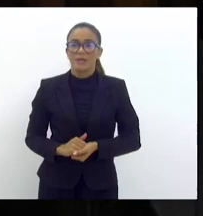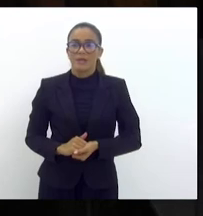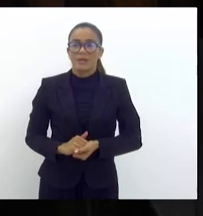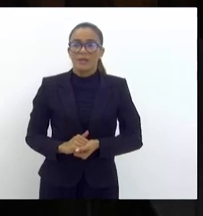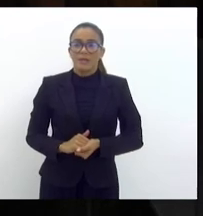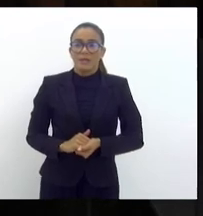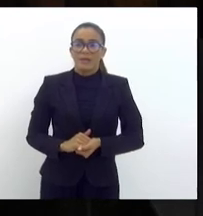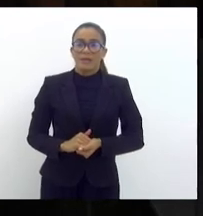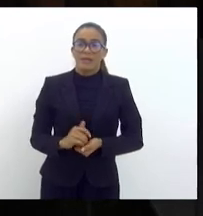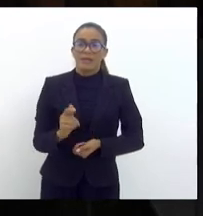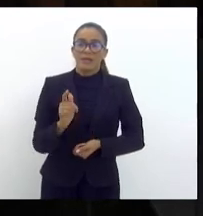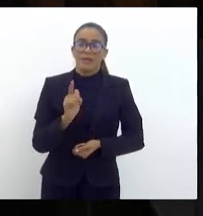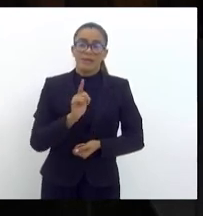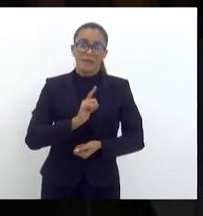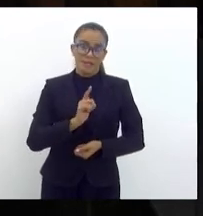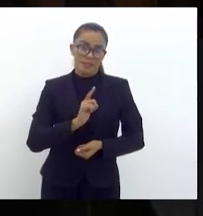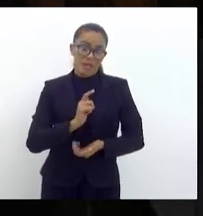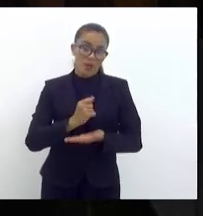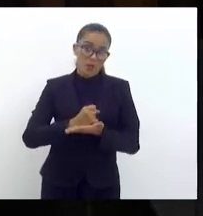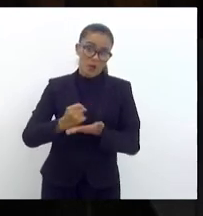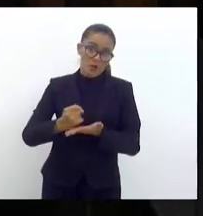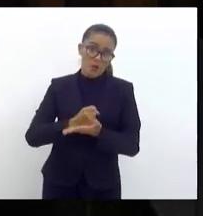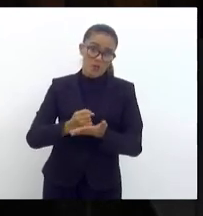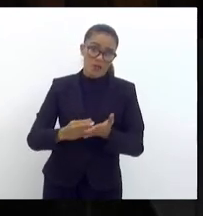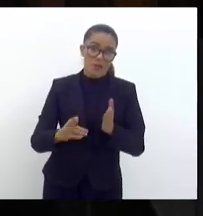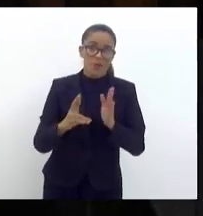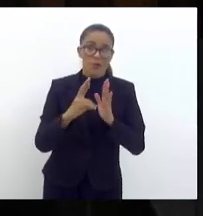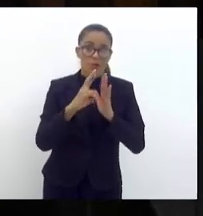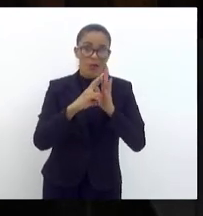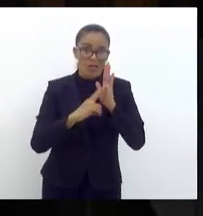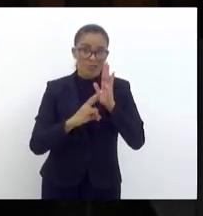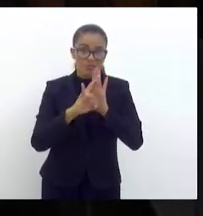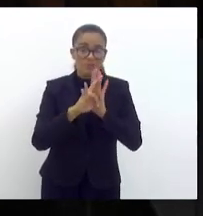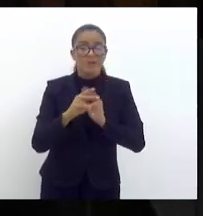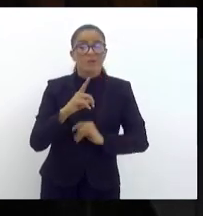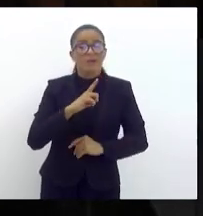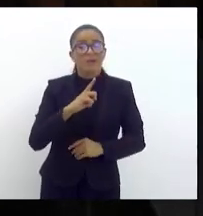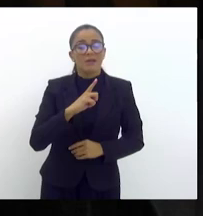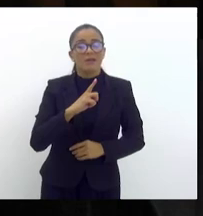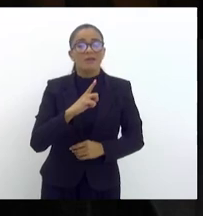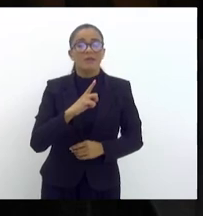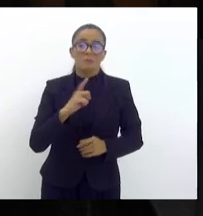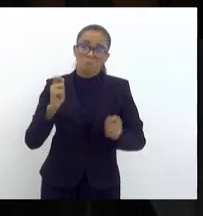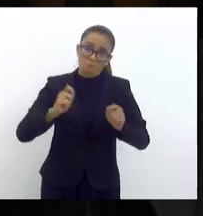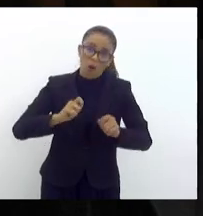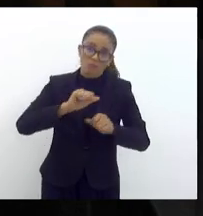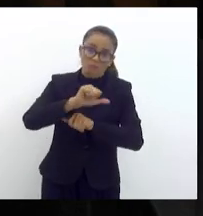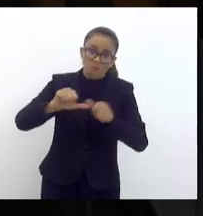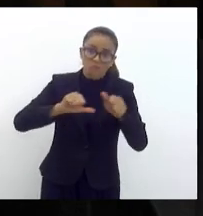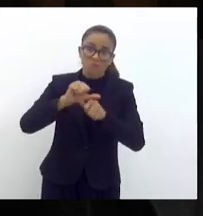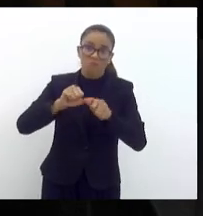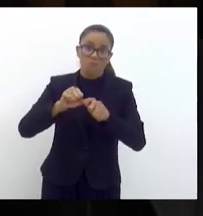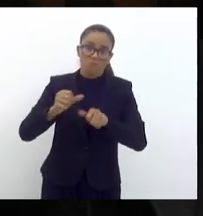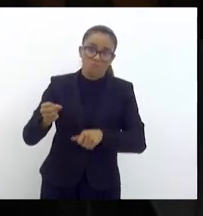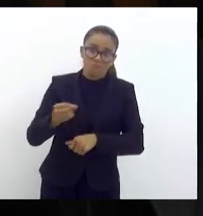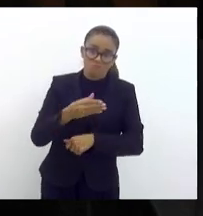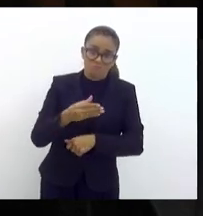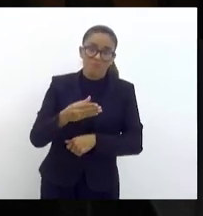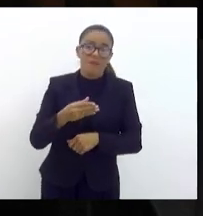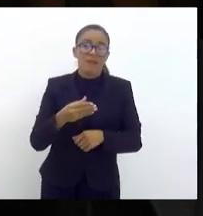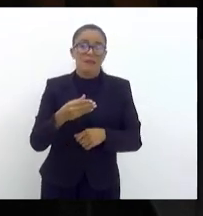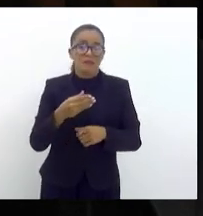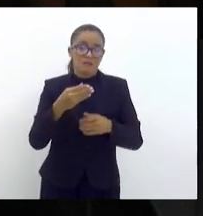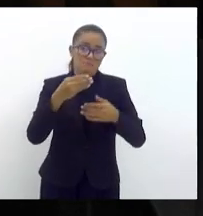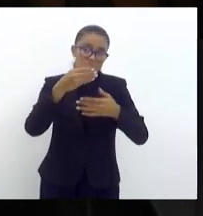diz o contrato do regime que a cada dois anos ele pode ser revisto em aspectos